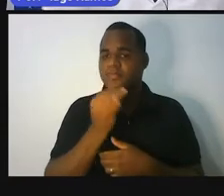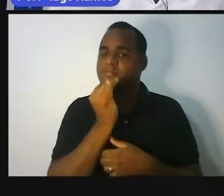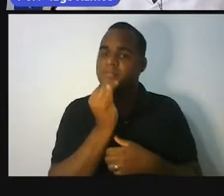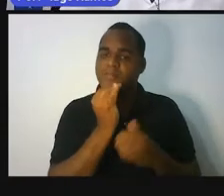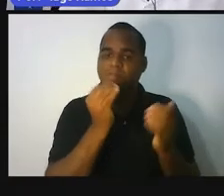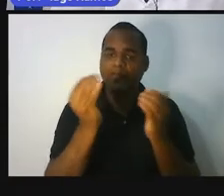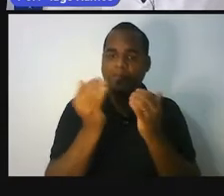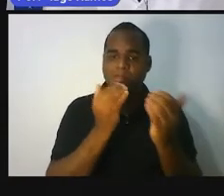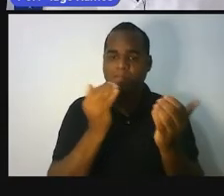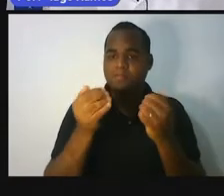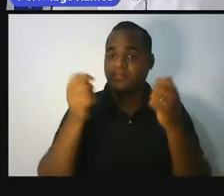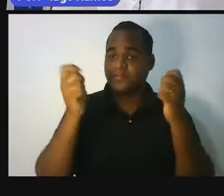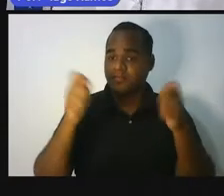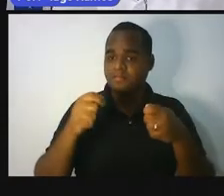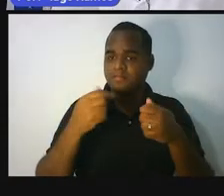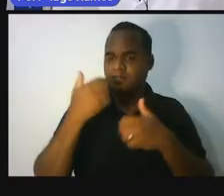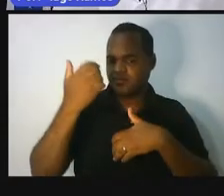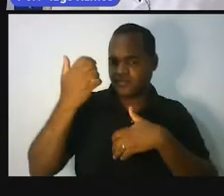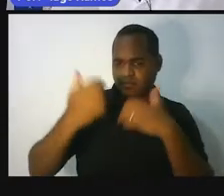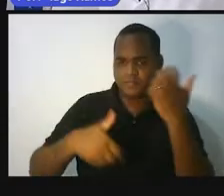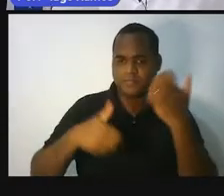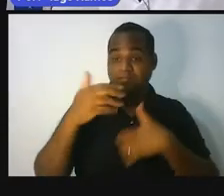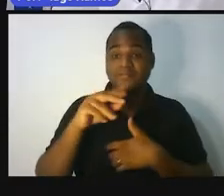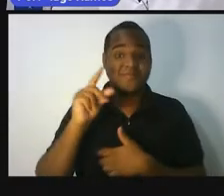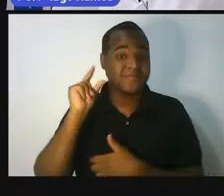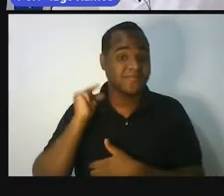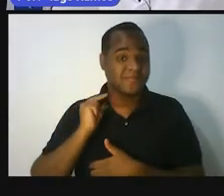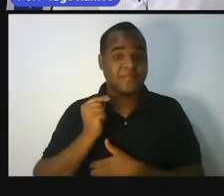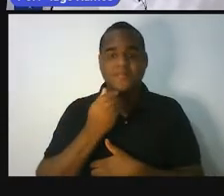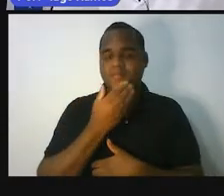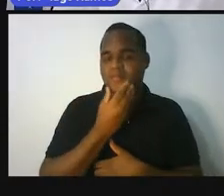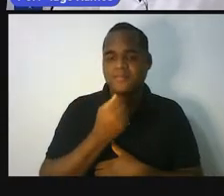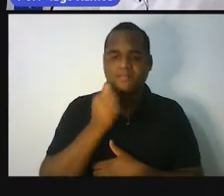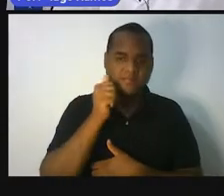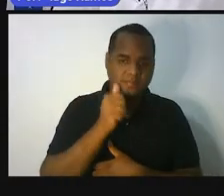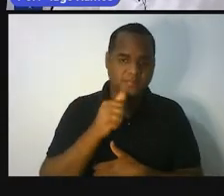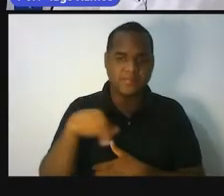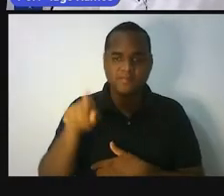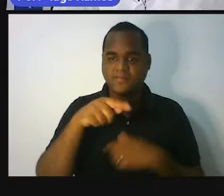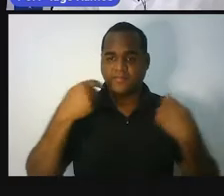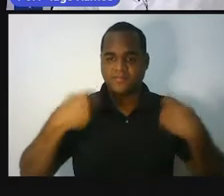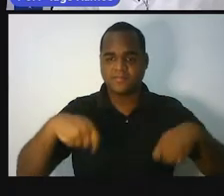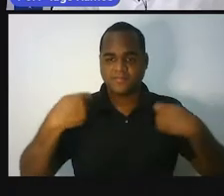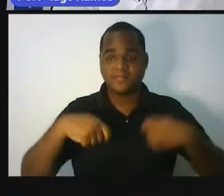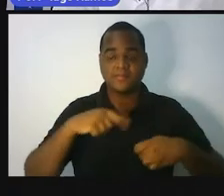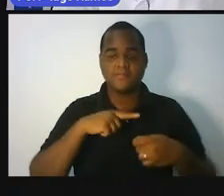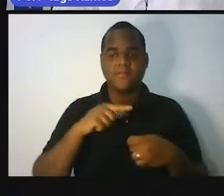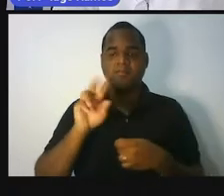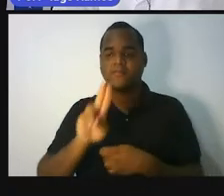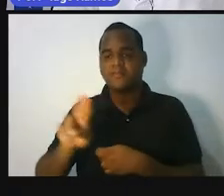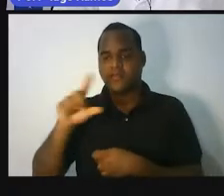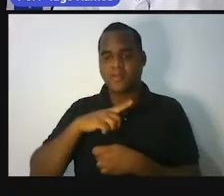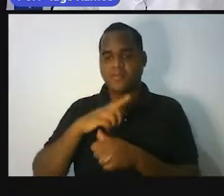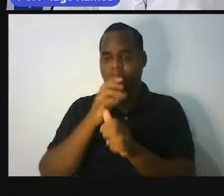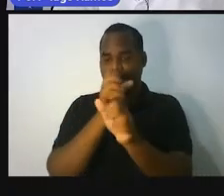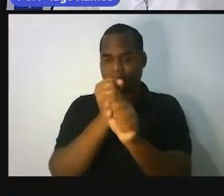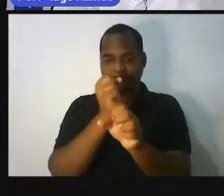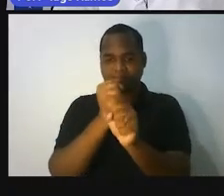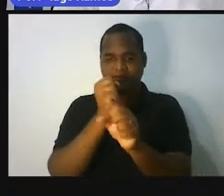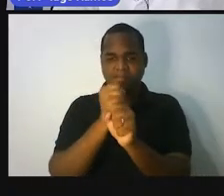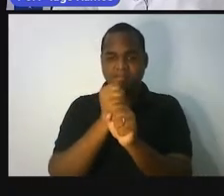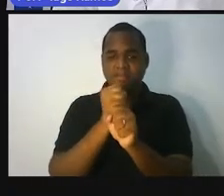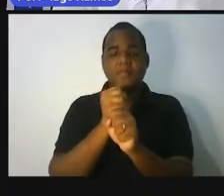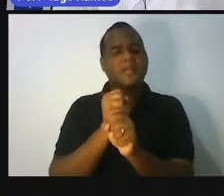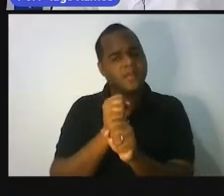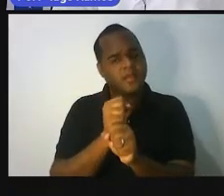Contar. Em algum momento da existência humana, nós precisamos usar esse processo chamado contagem. Essa